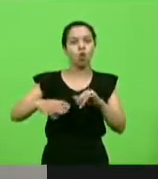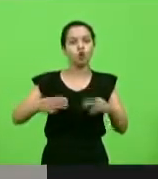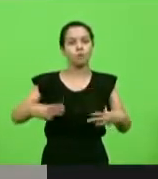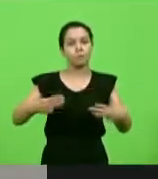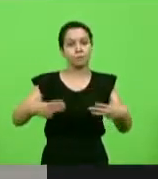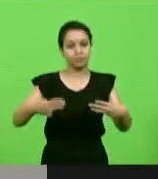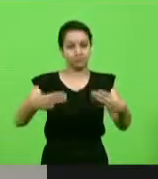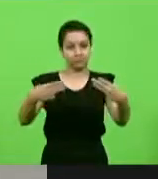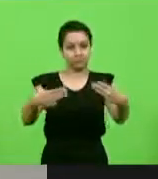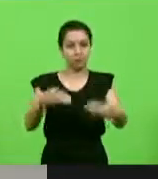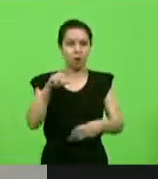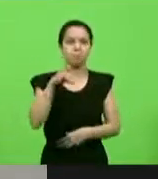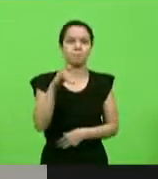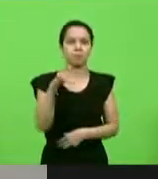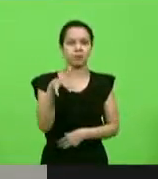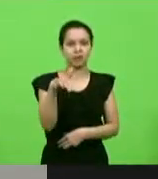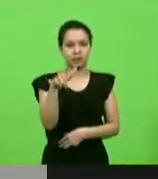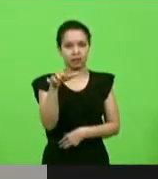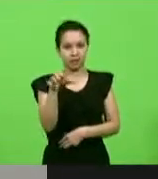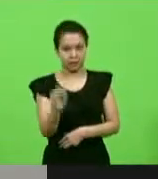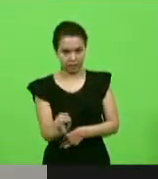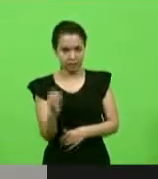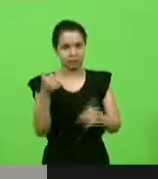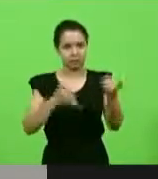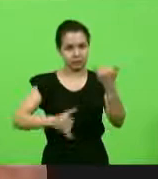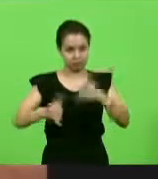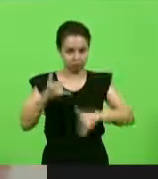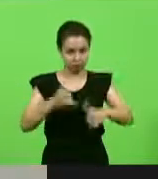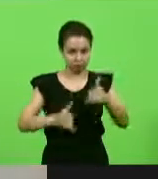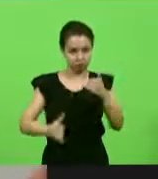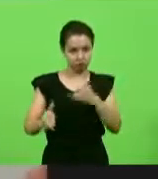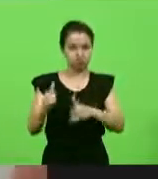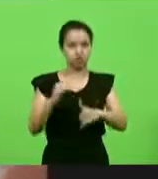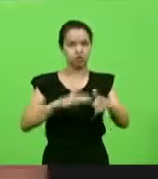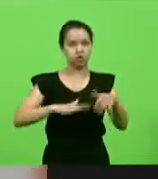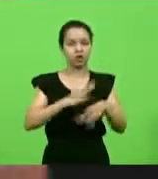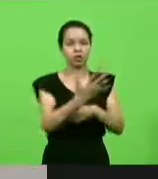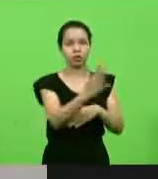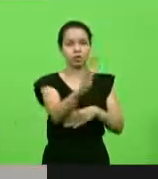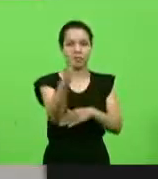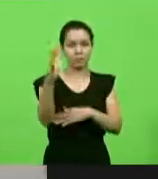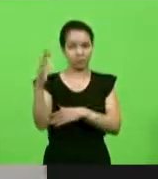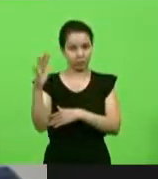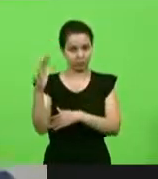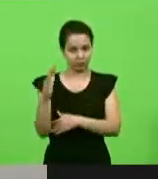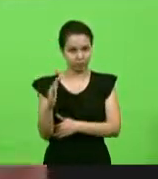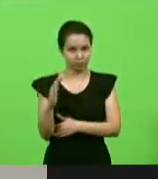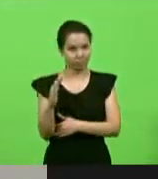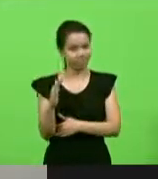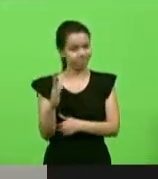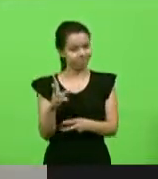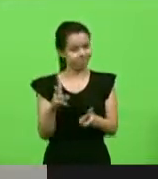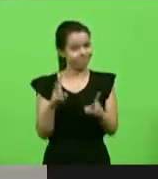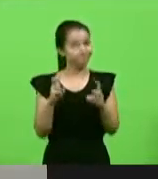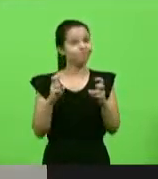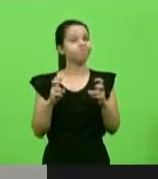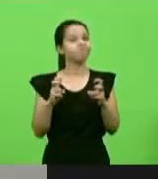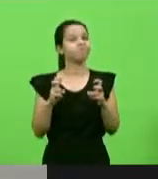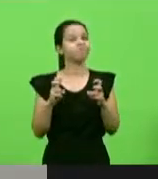e do Ministério do Bem-ambiente. vejam vocês aonde nós chegamos.